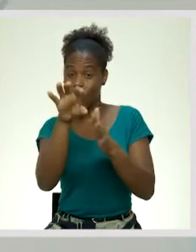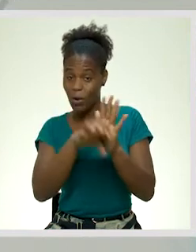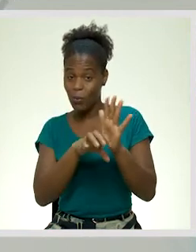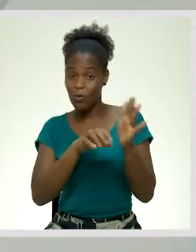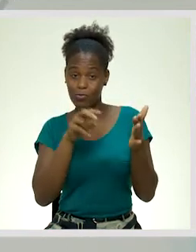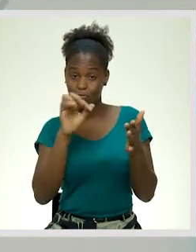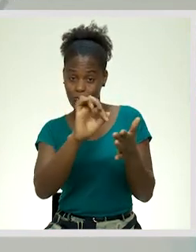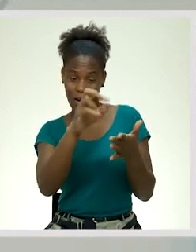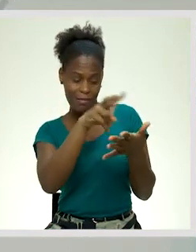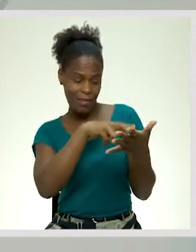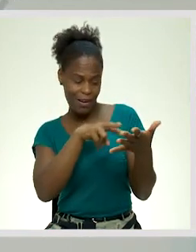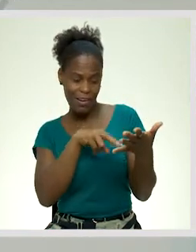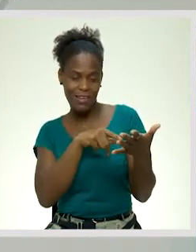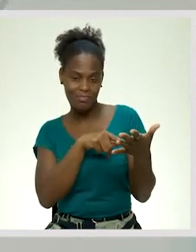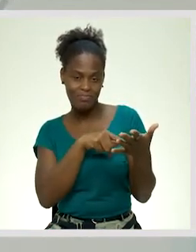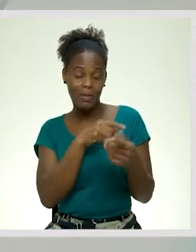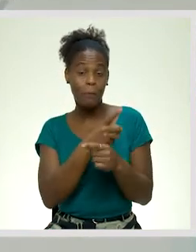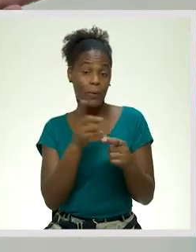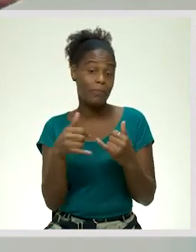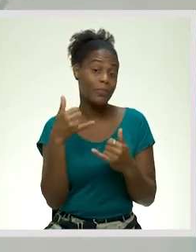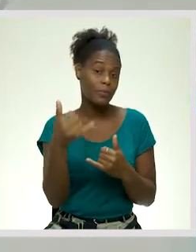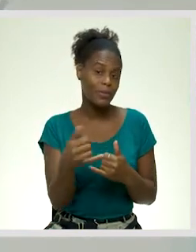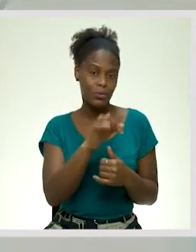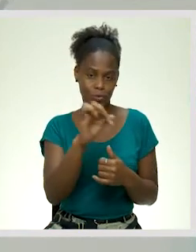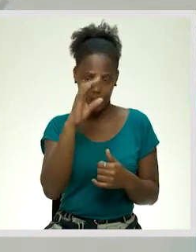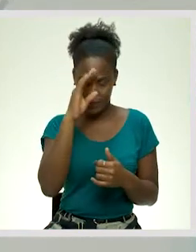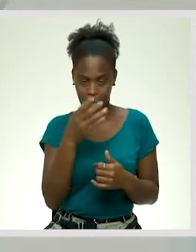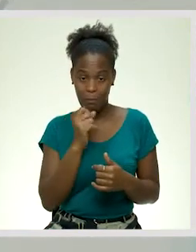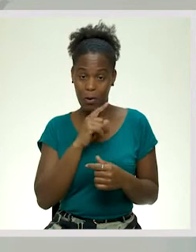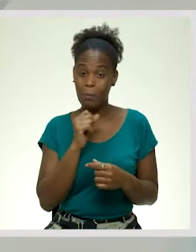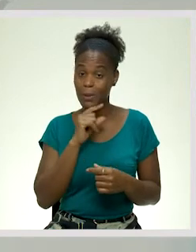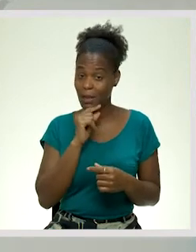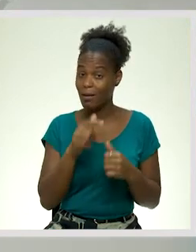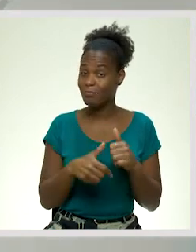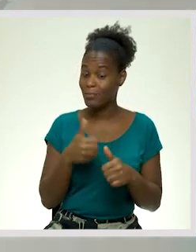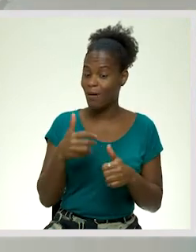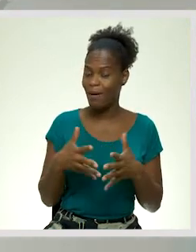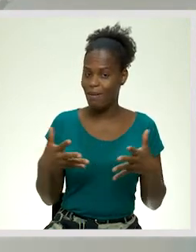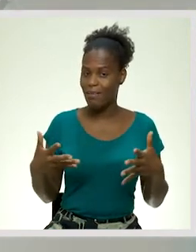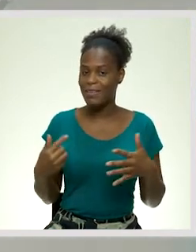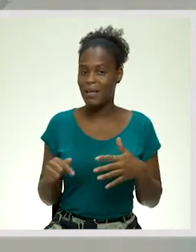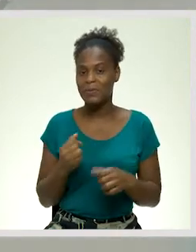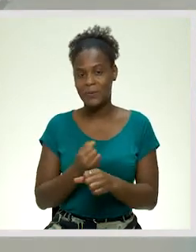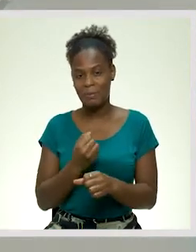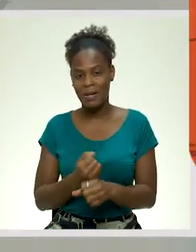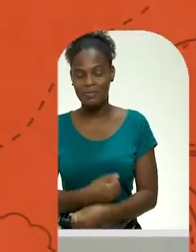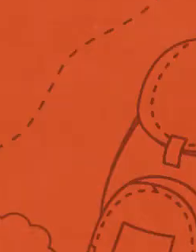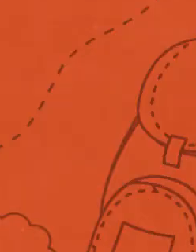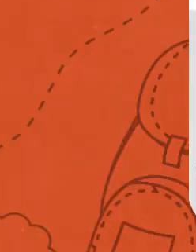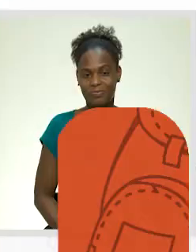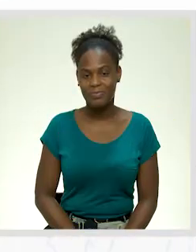o seu currículo vitae. porque a partir daí já sabe, poderá ter grandes chances e oportunidades de emprego.